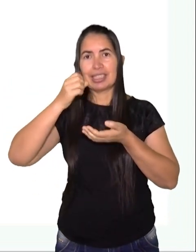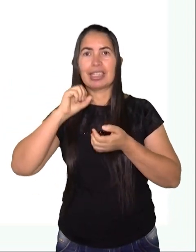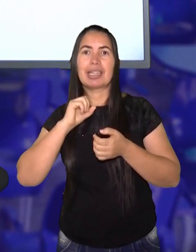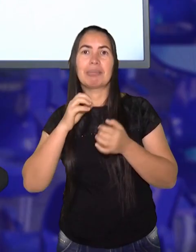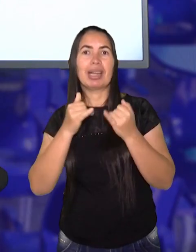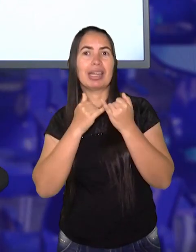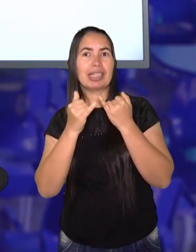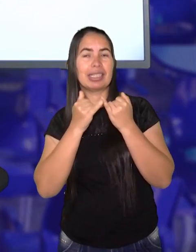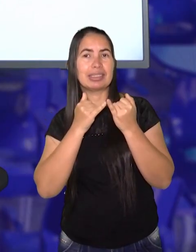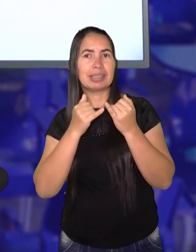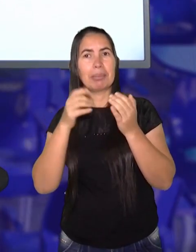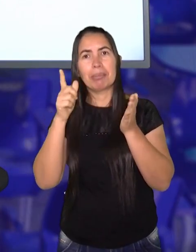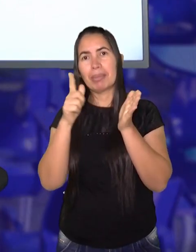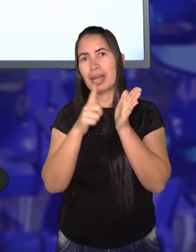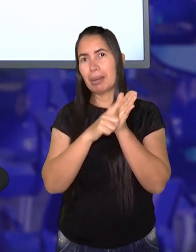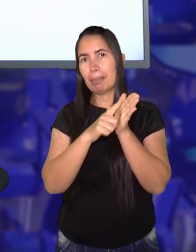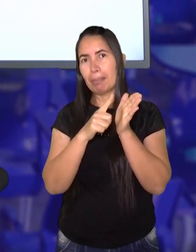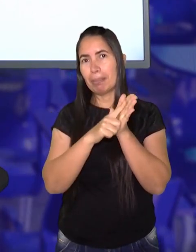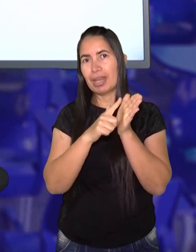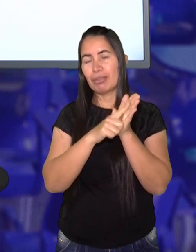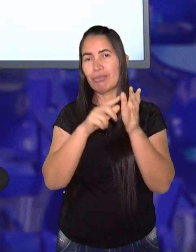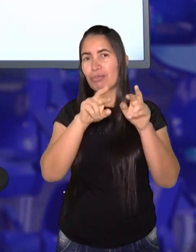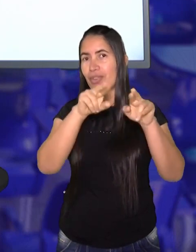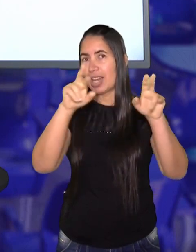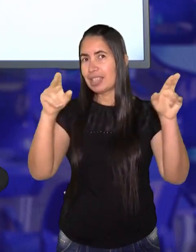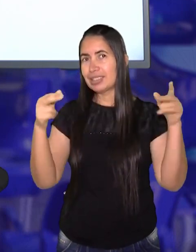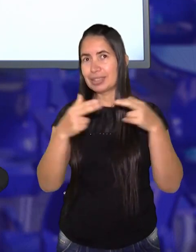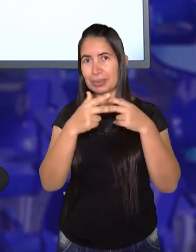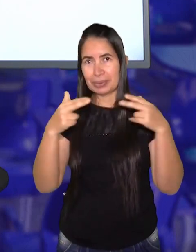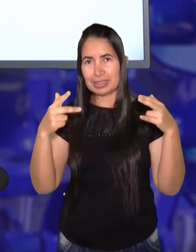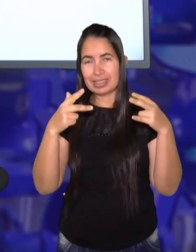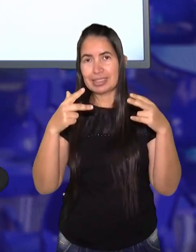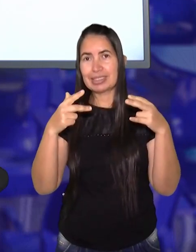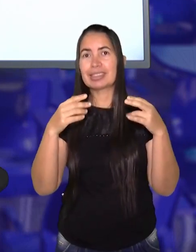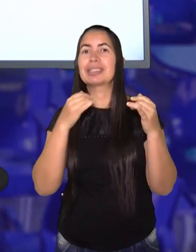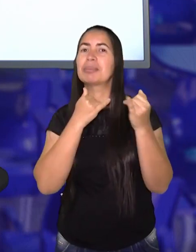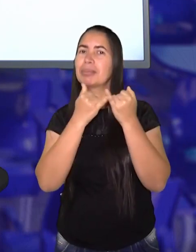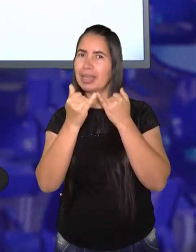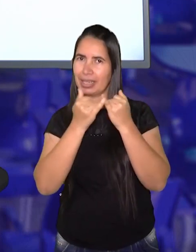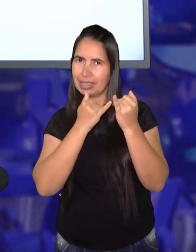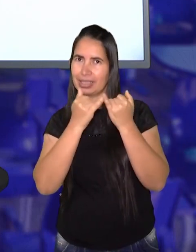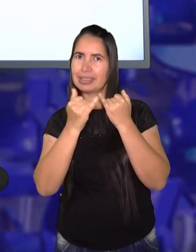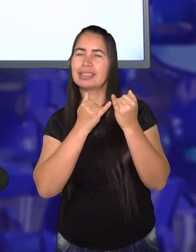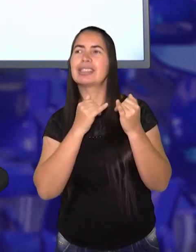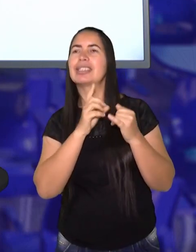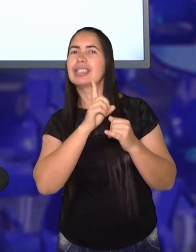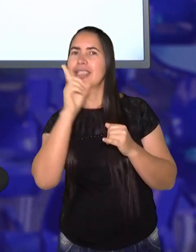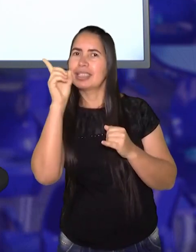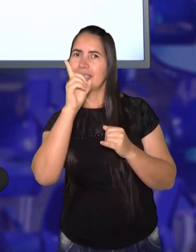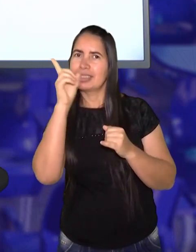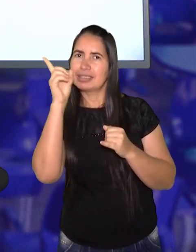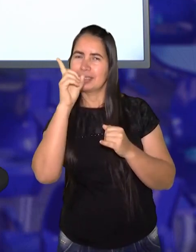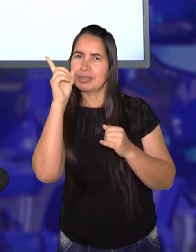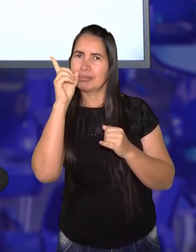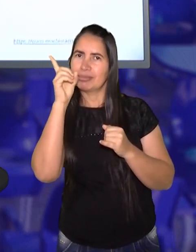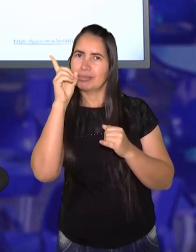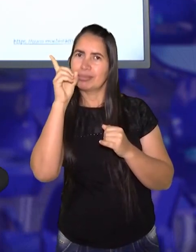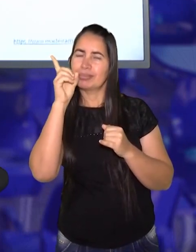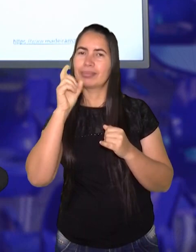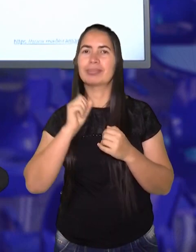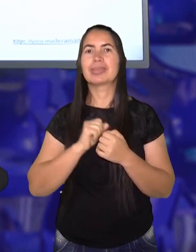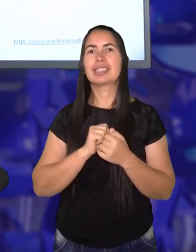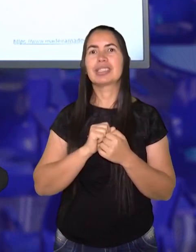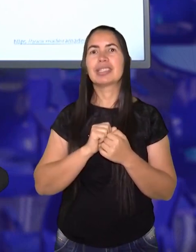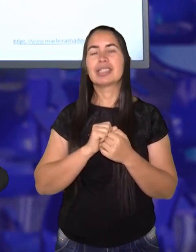parecem? Tubinhos de papel. Temos vários objetos em casa que se associam a esse sólido geométrico.